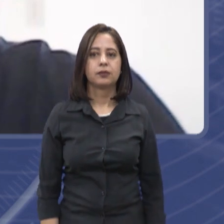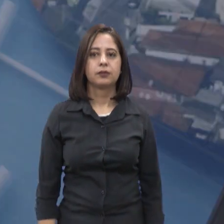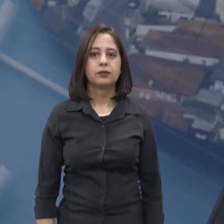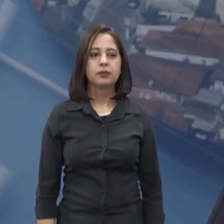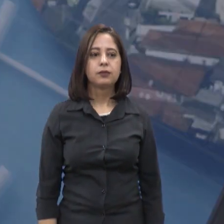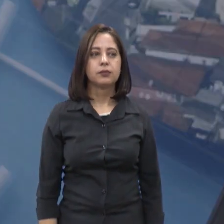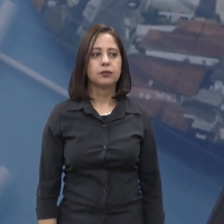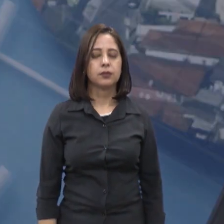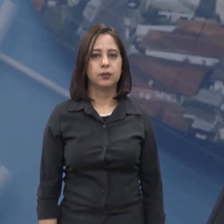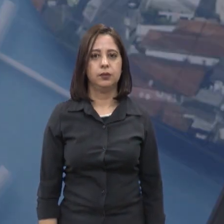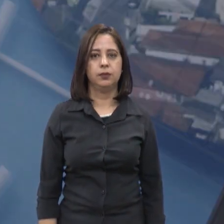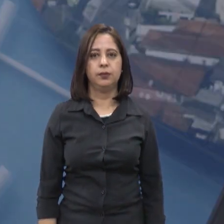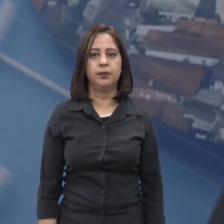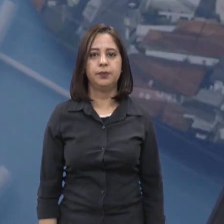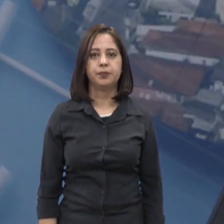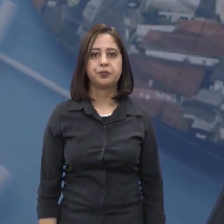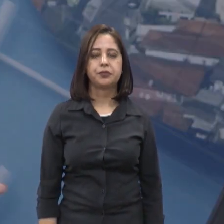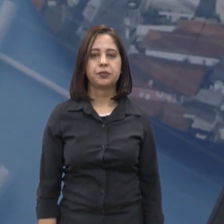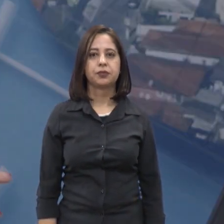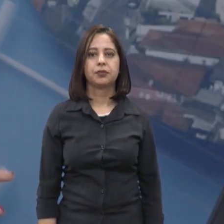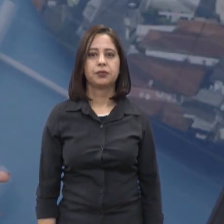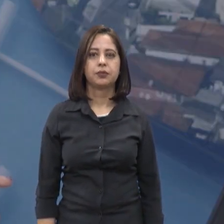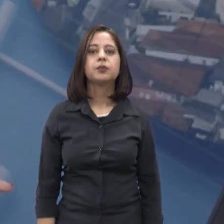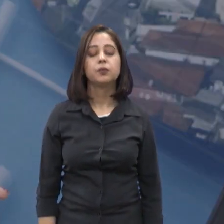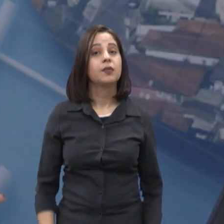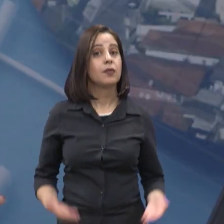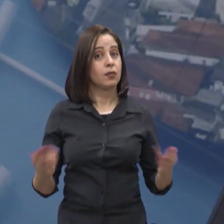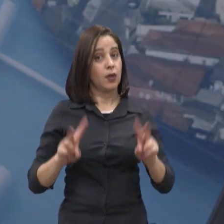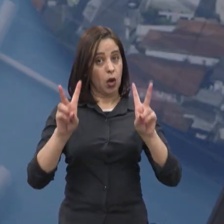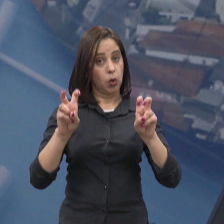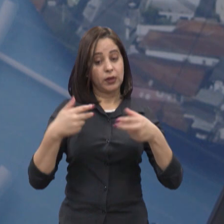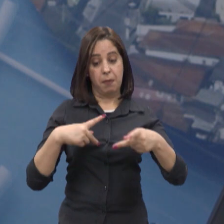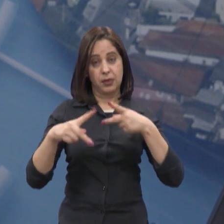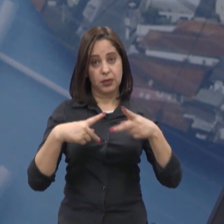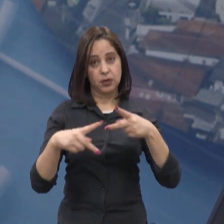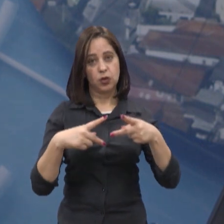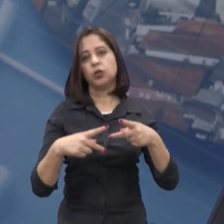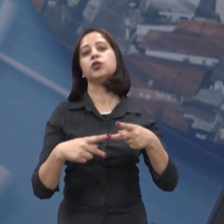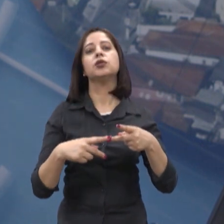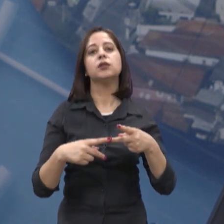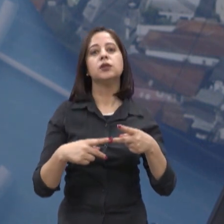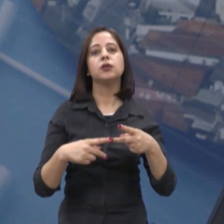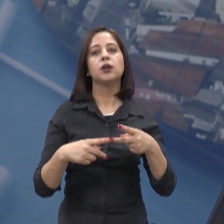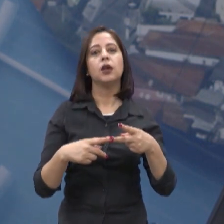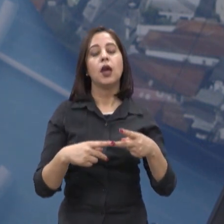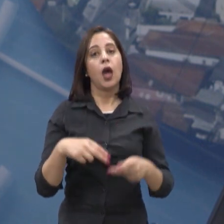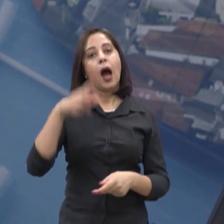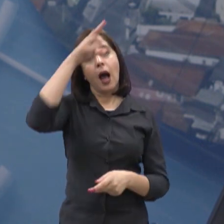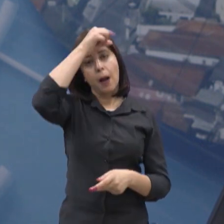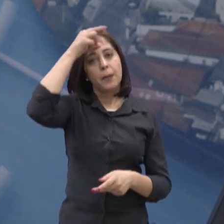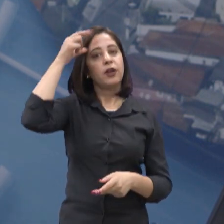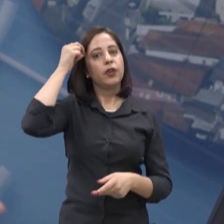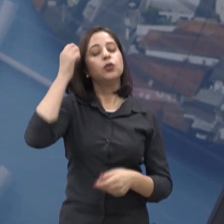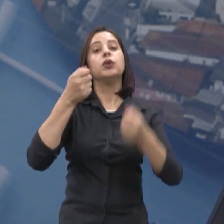Transferir para o professor, a gente está falando aqui do caso de São José em específico, na ocasião, o poder público argumentou que